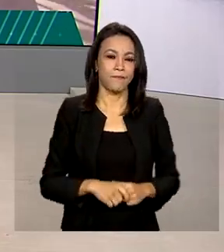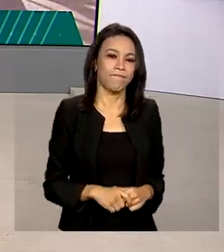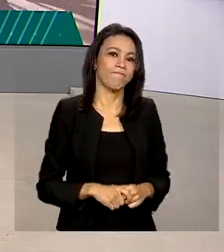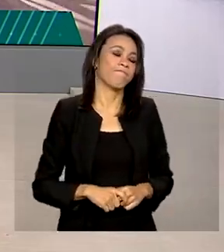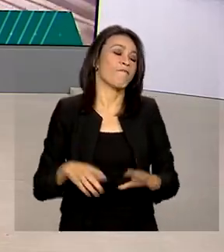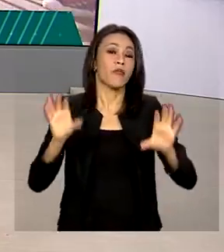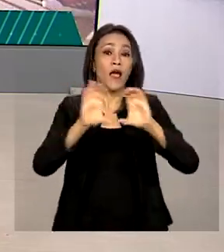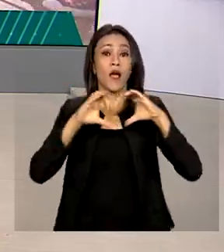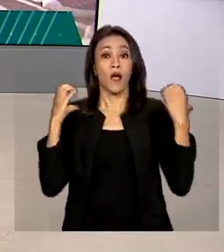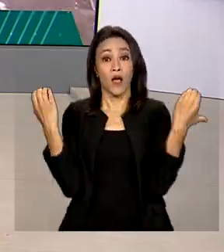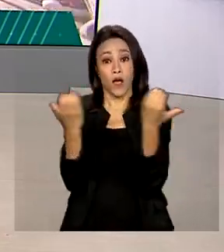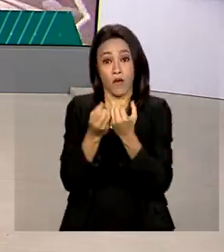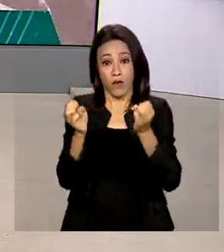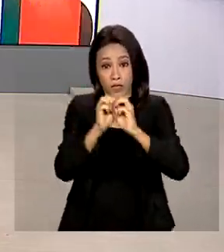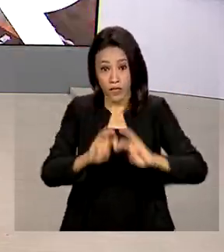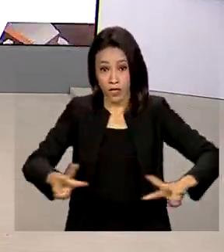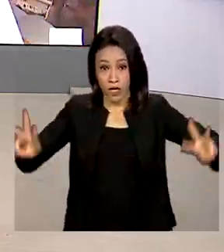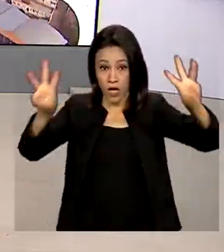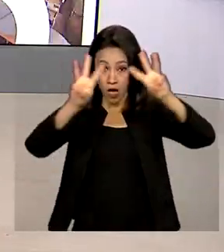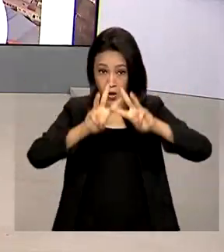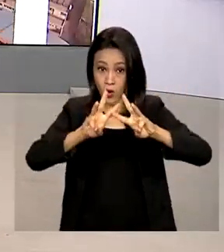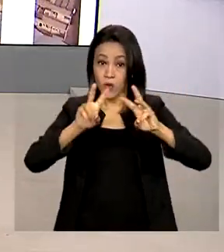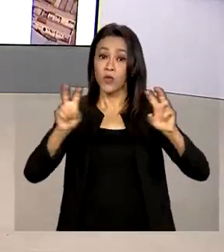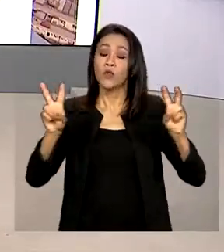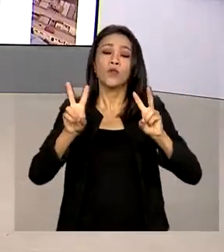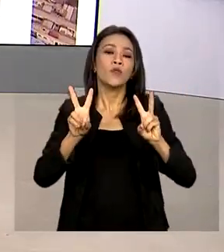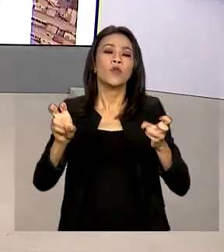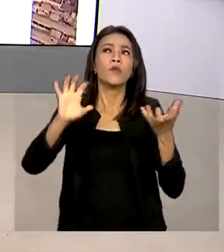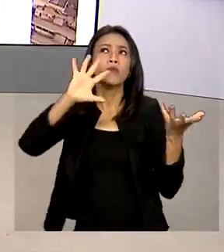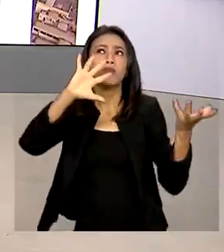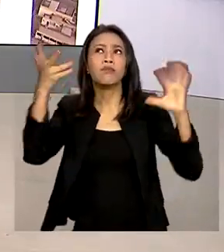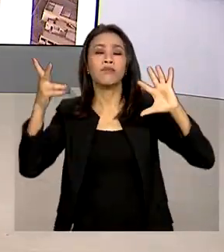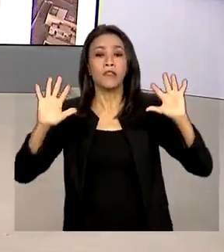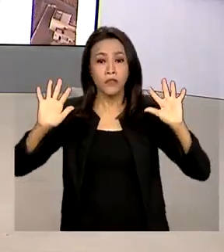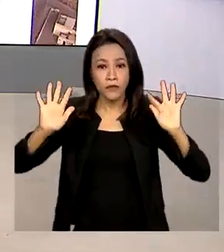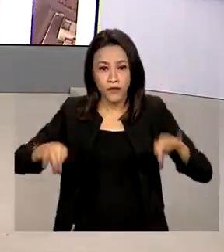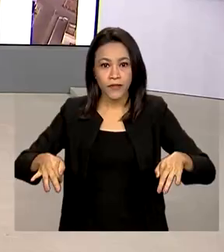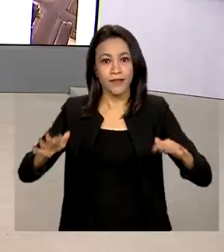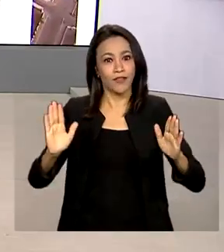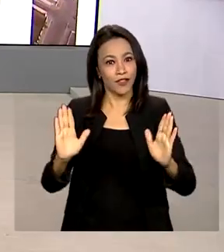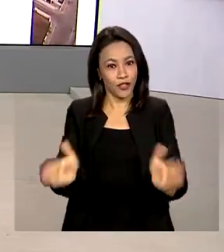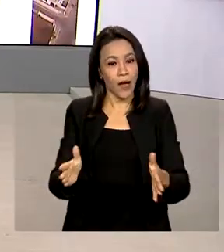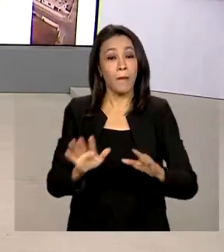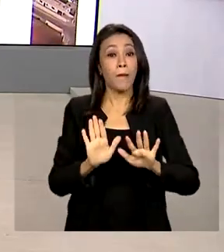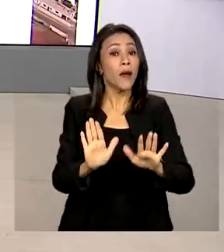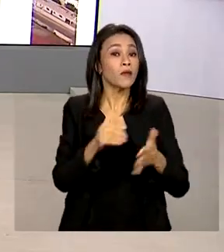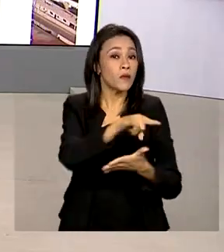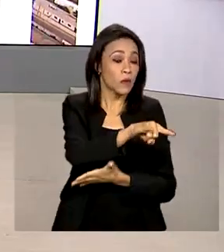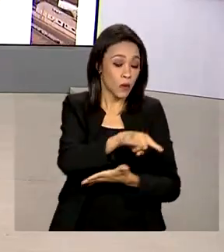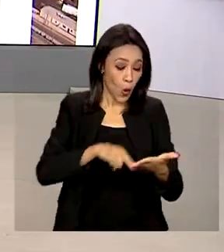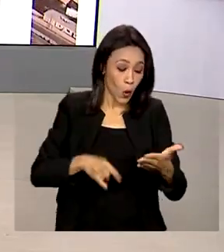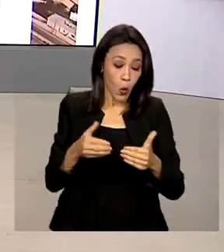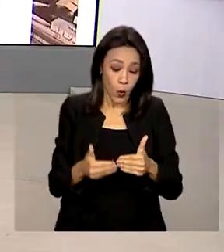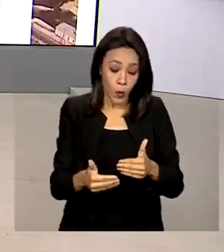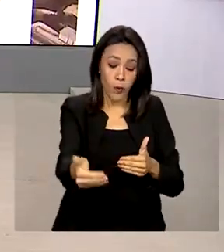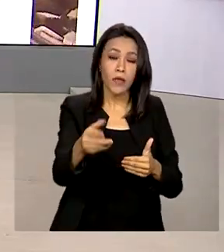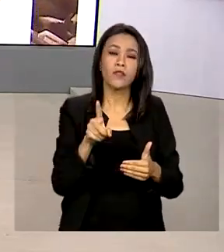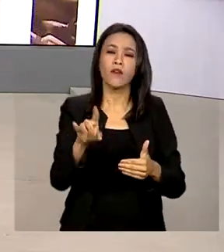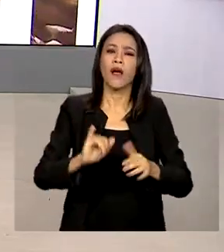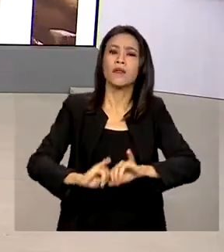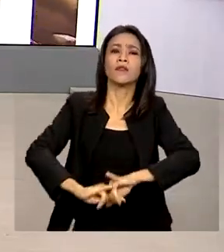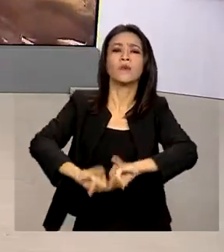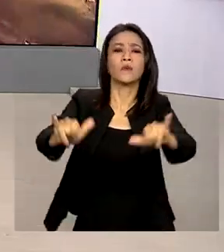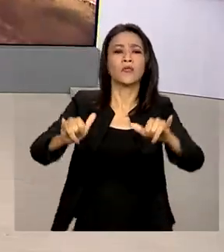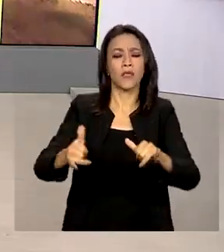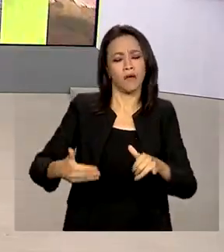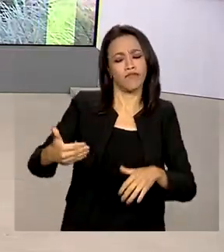A conferência da ONU sobre mudanças climáticas chega ao fim, mas o documento oficial só deve sair nos próximos dias.